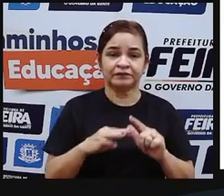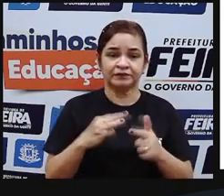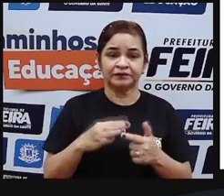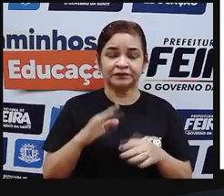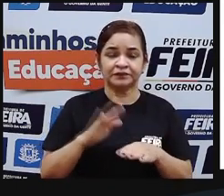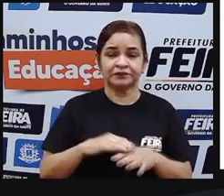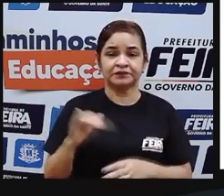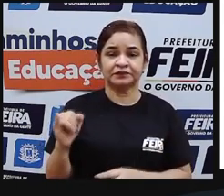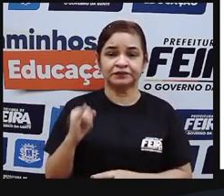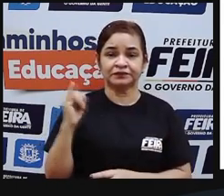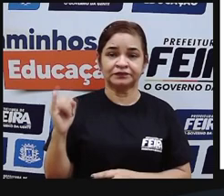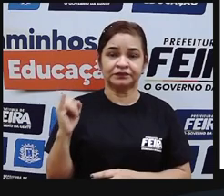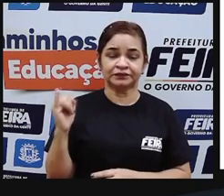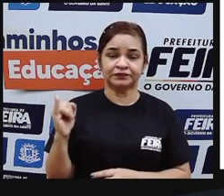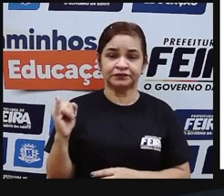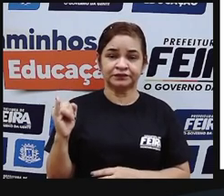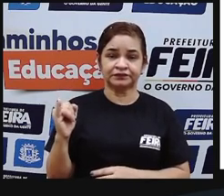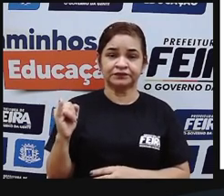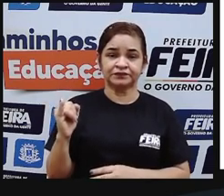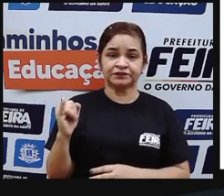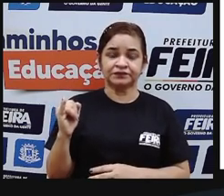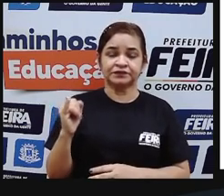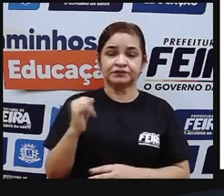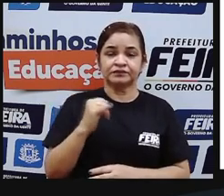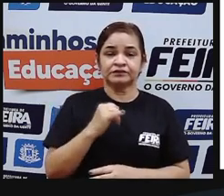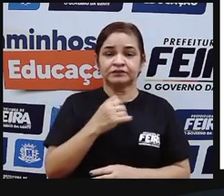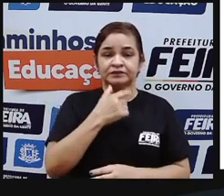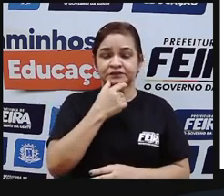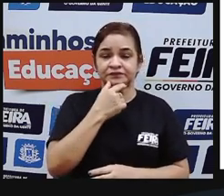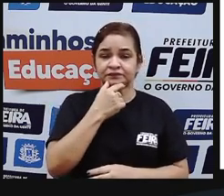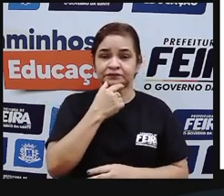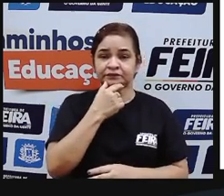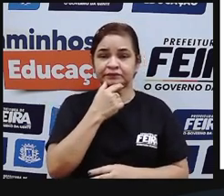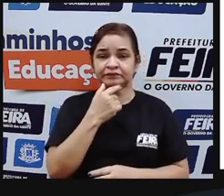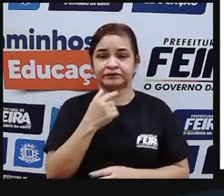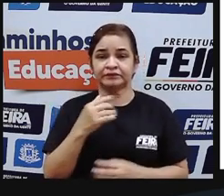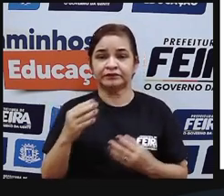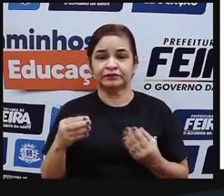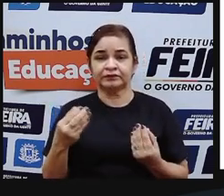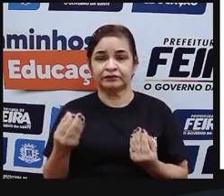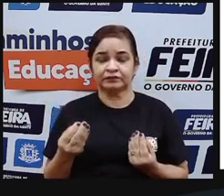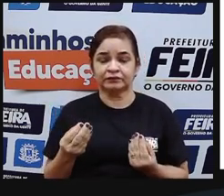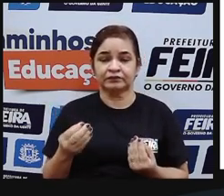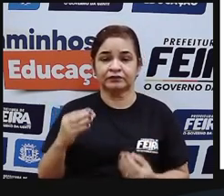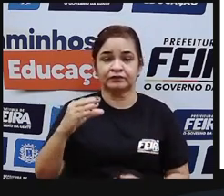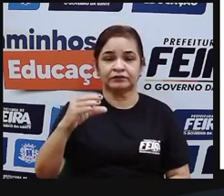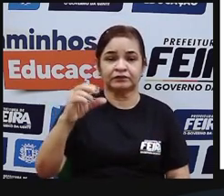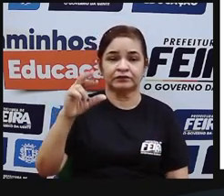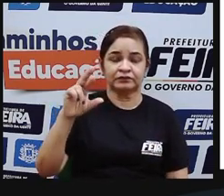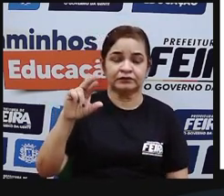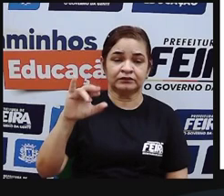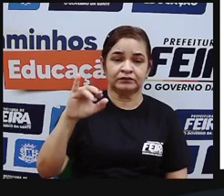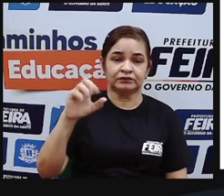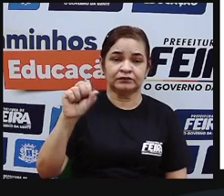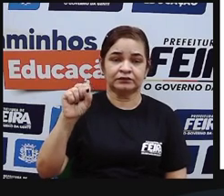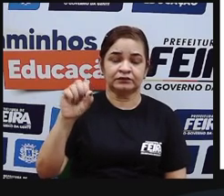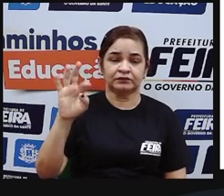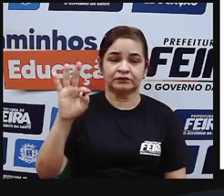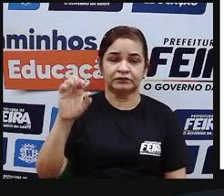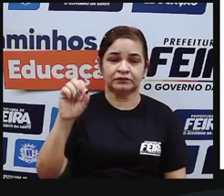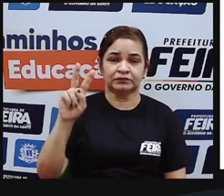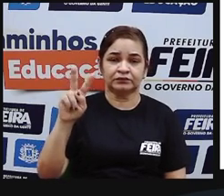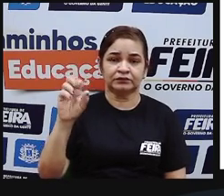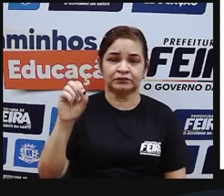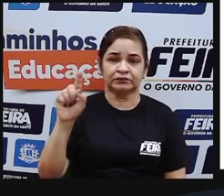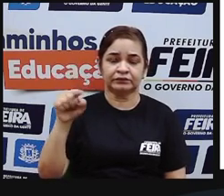importantes civilizações indígenas americanas quando Cristóvão Colombo chegou à América havia mais